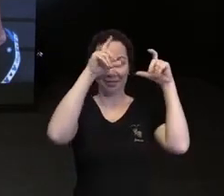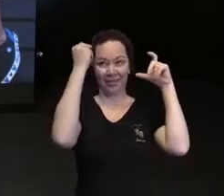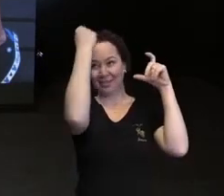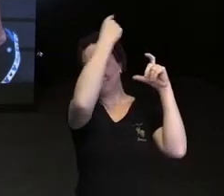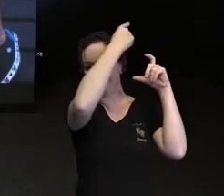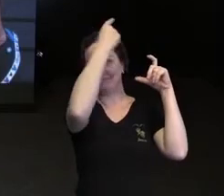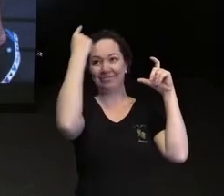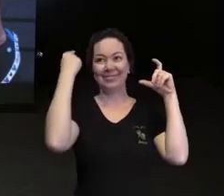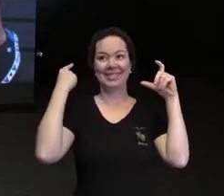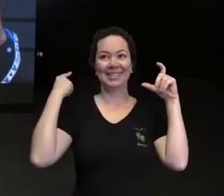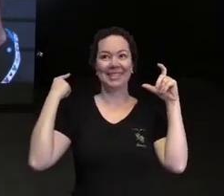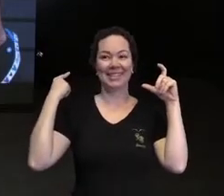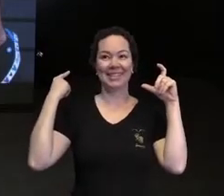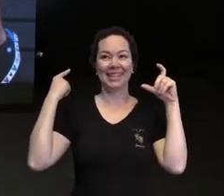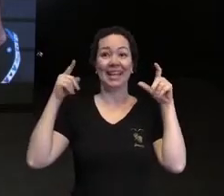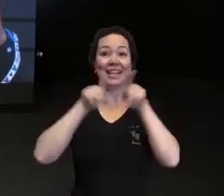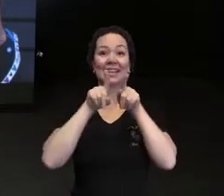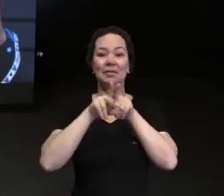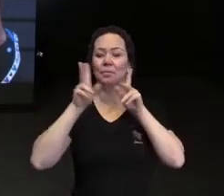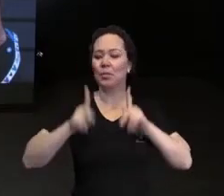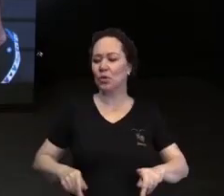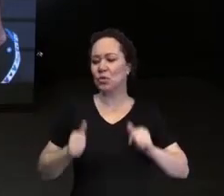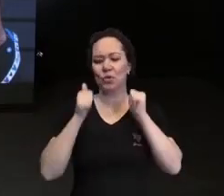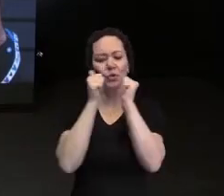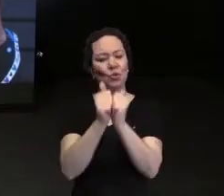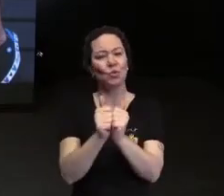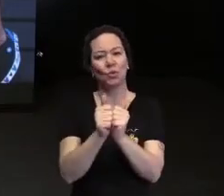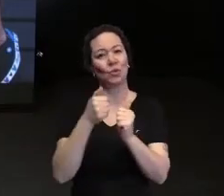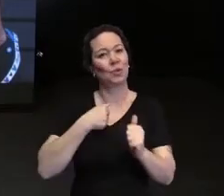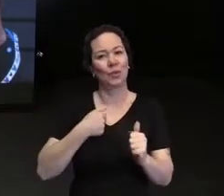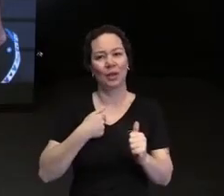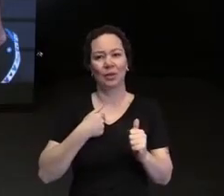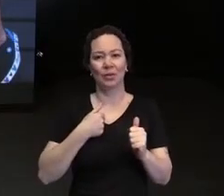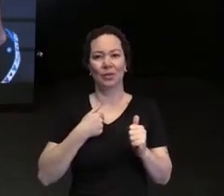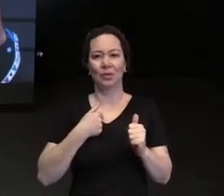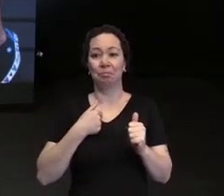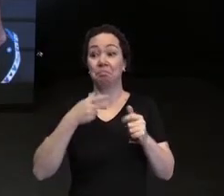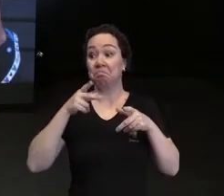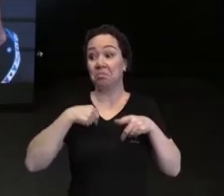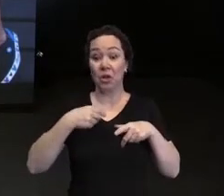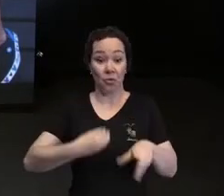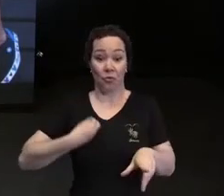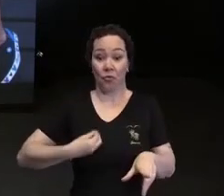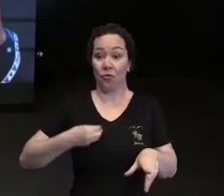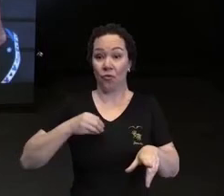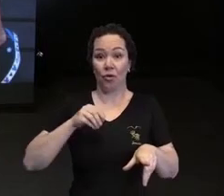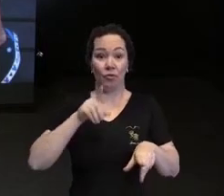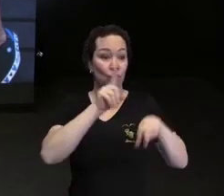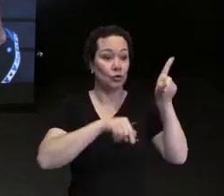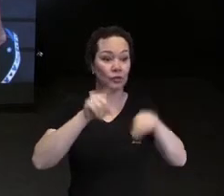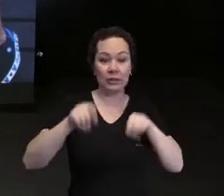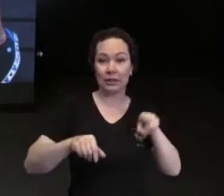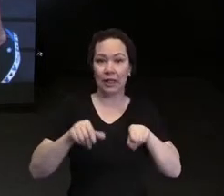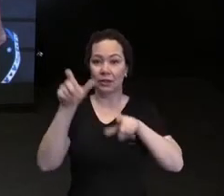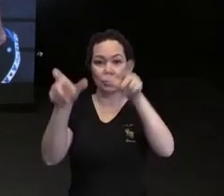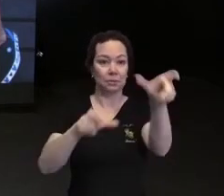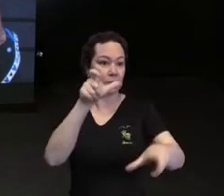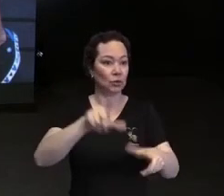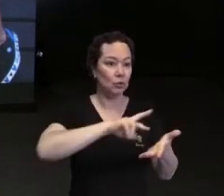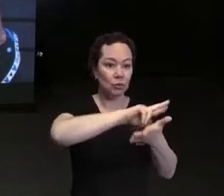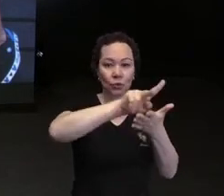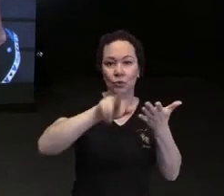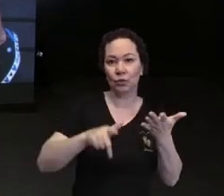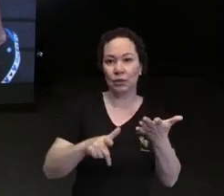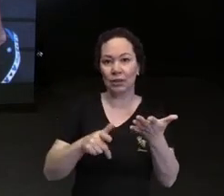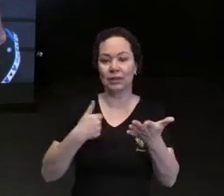fotos e com pessoas que são tão diferentes de mim eu confronto e identifico quando as minhas perguntas estão